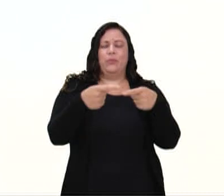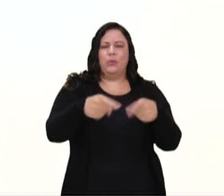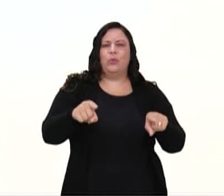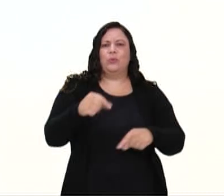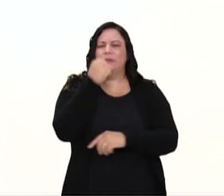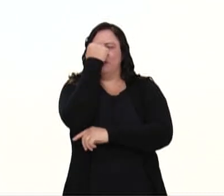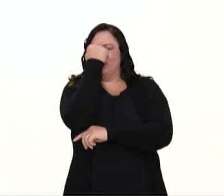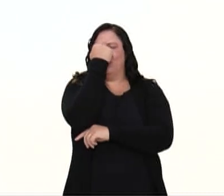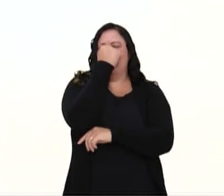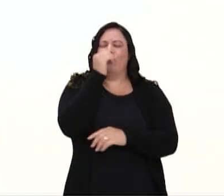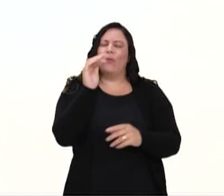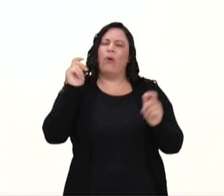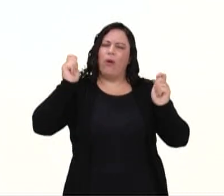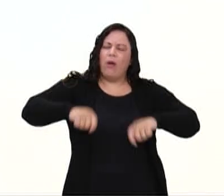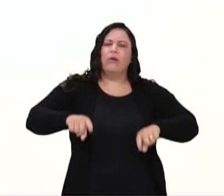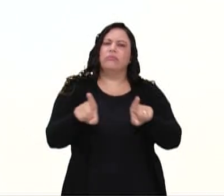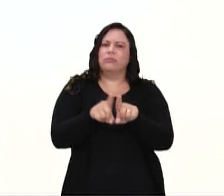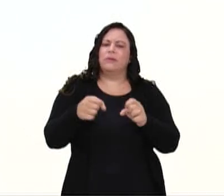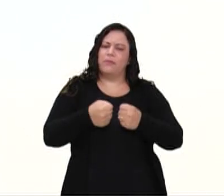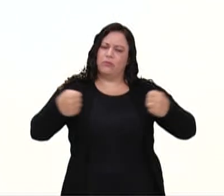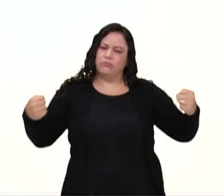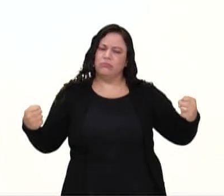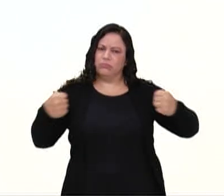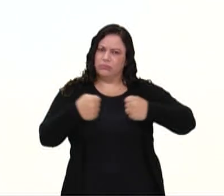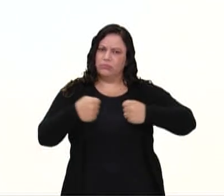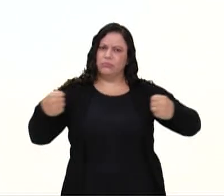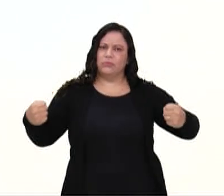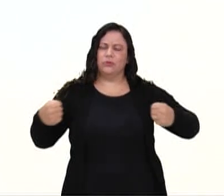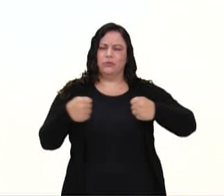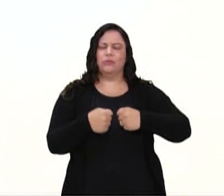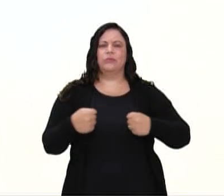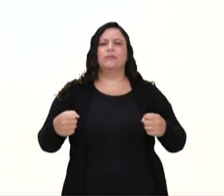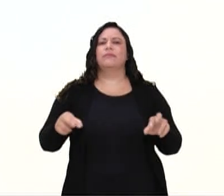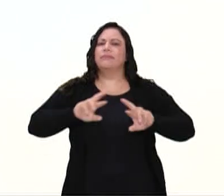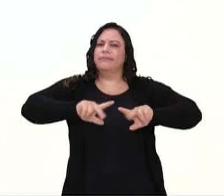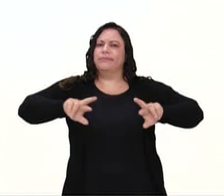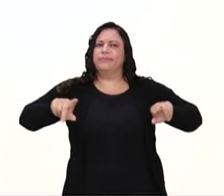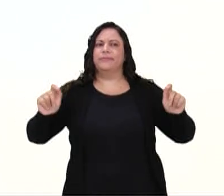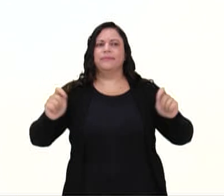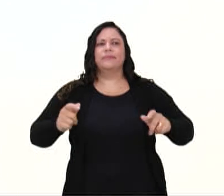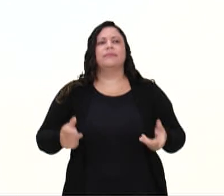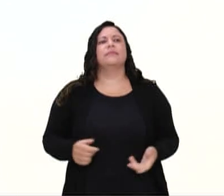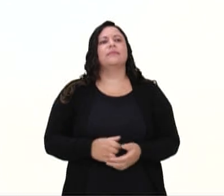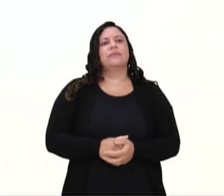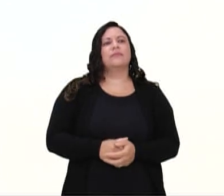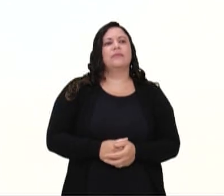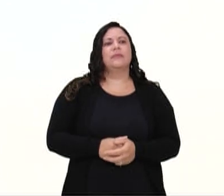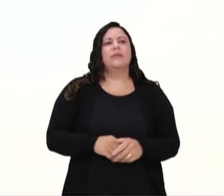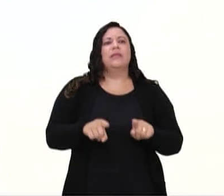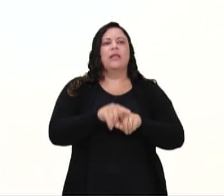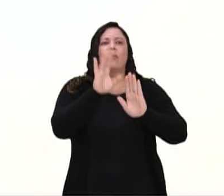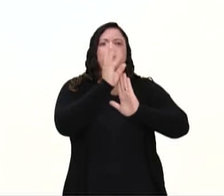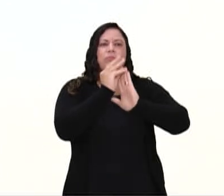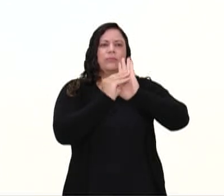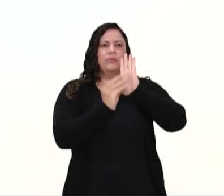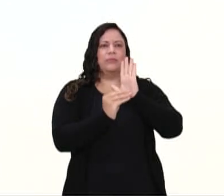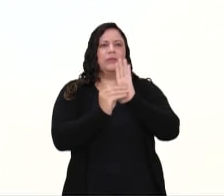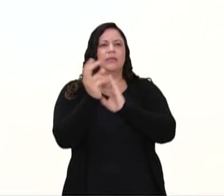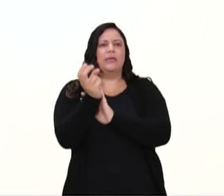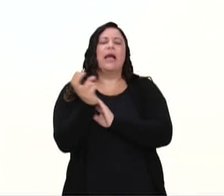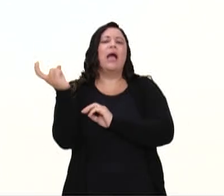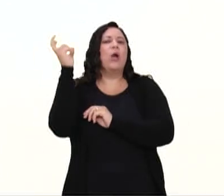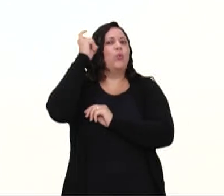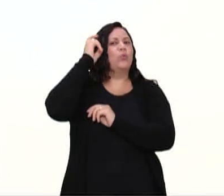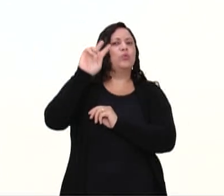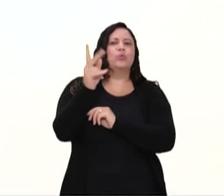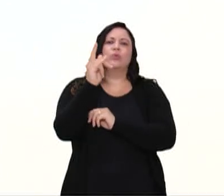é acompanhada pelos instrumentos musicais, o triângulo, a sanfona e a zabumba. São elementos da cultura hip-hop,